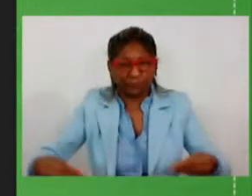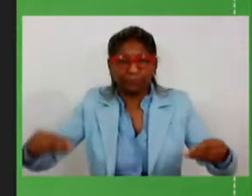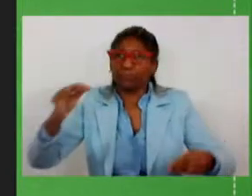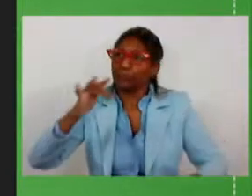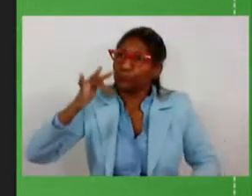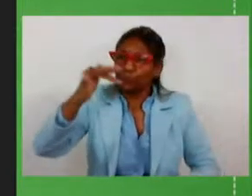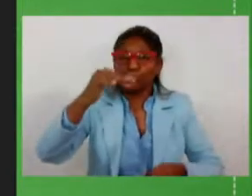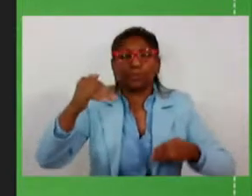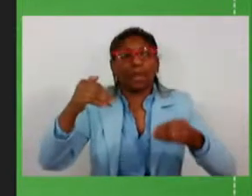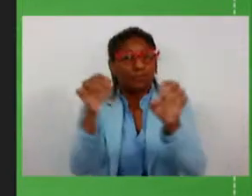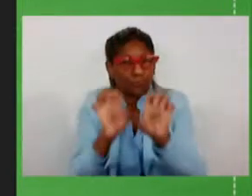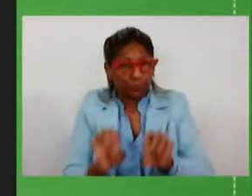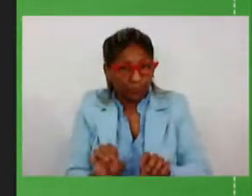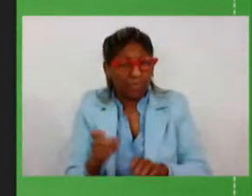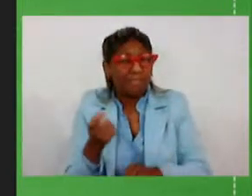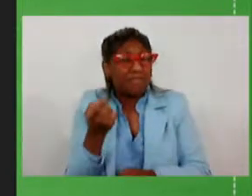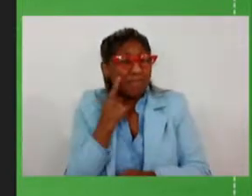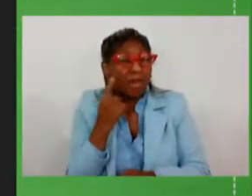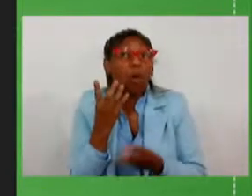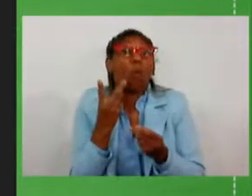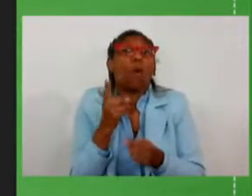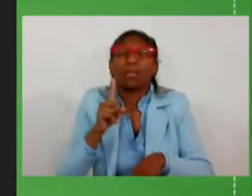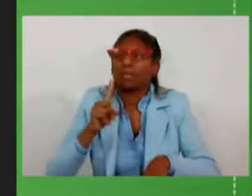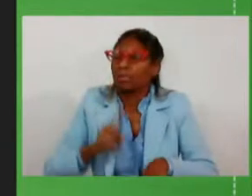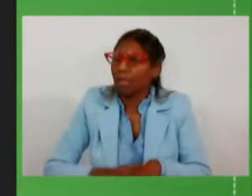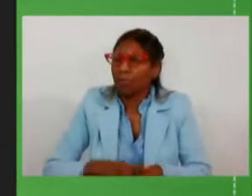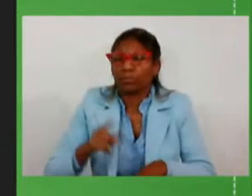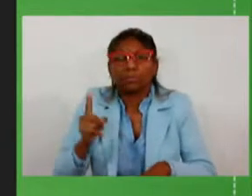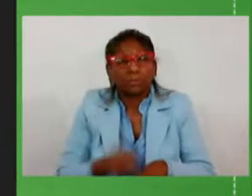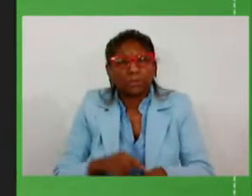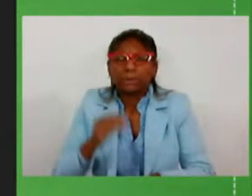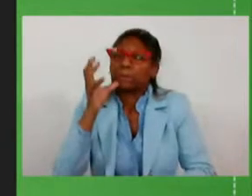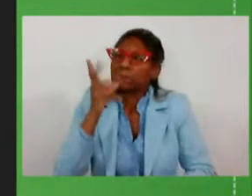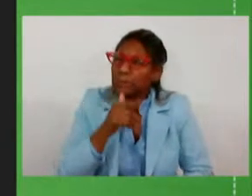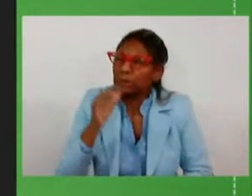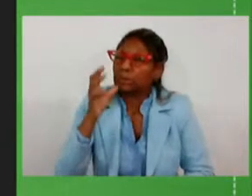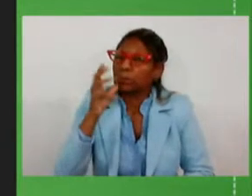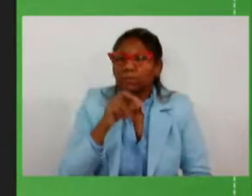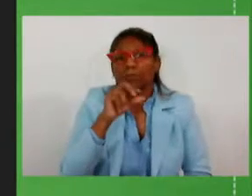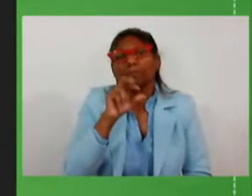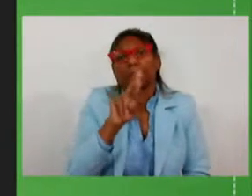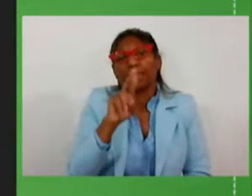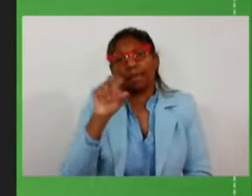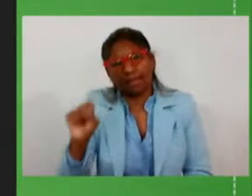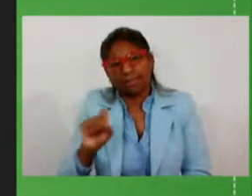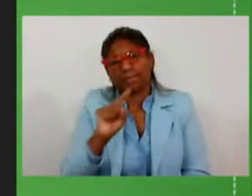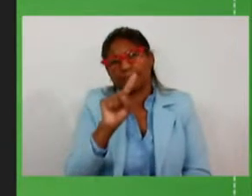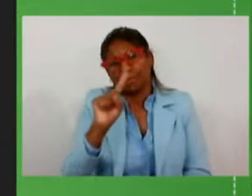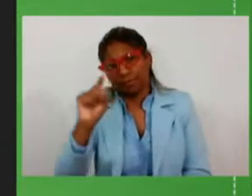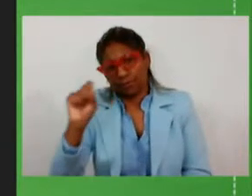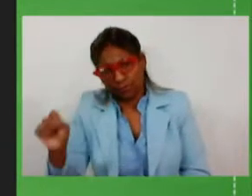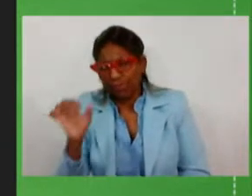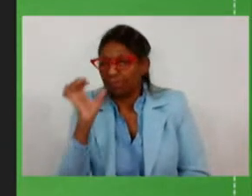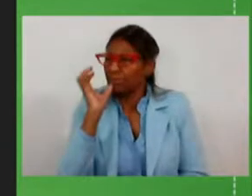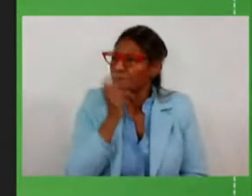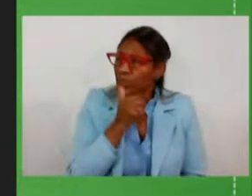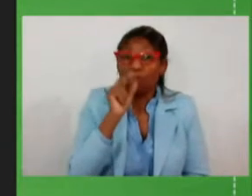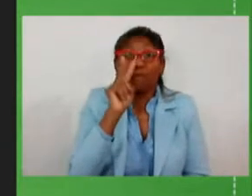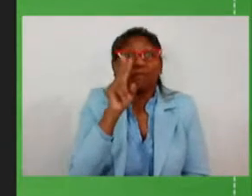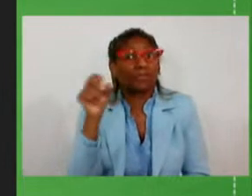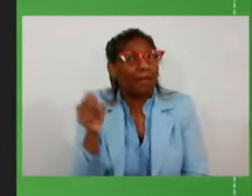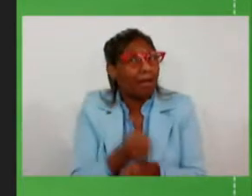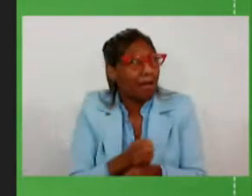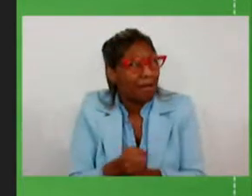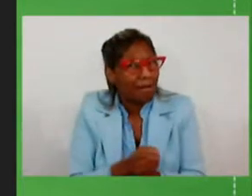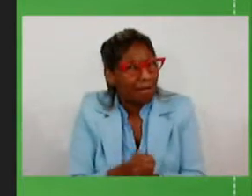vejam quanto tempo levou o Estado para conseguir duplicar a RS-118, por exemplo, cerca de 20 anos para fazer uma